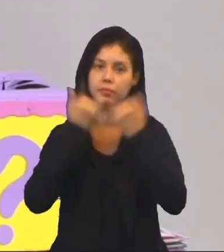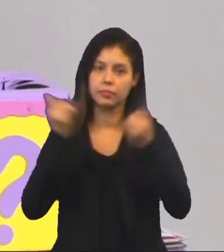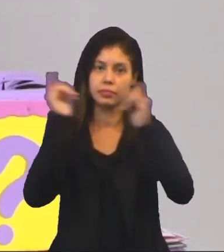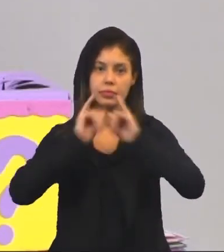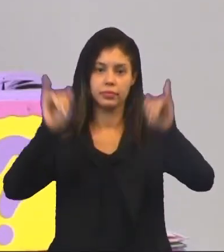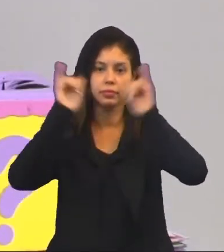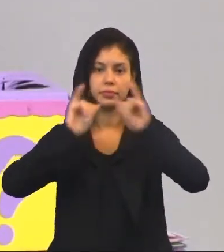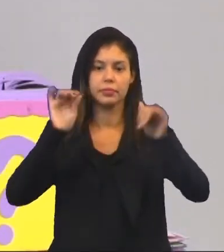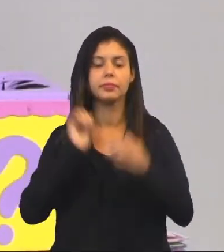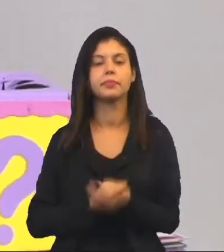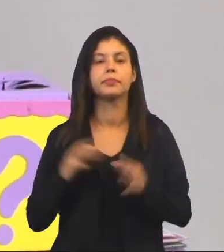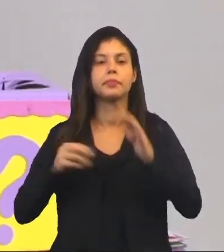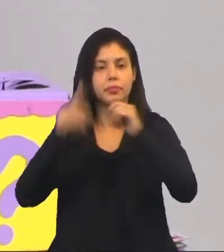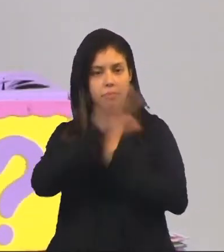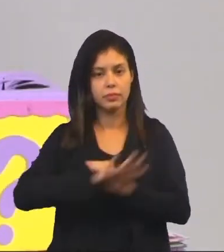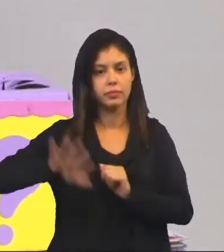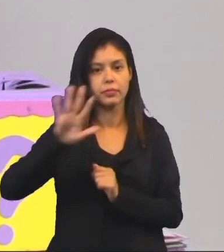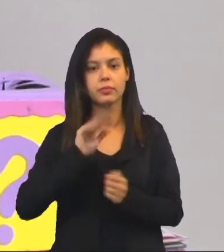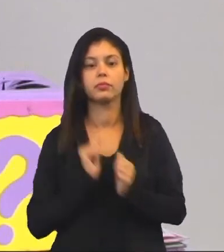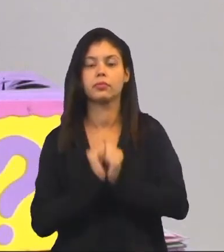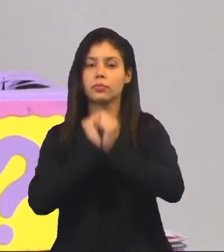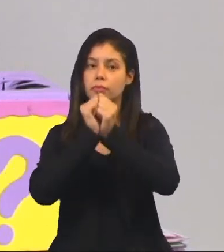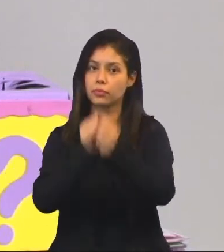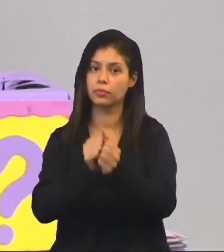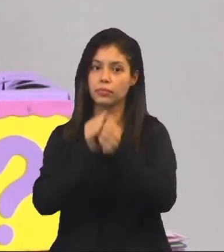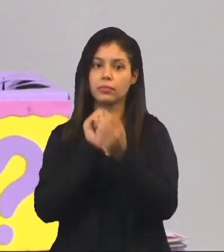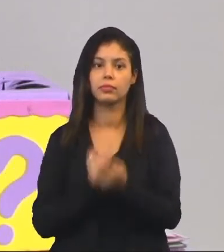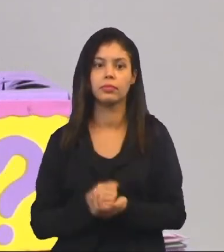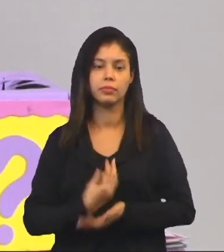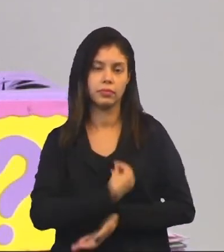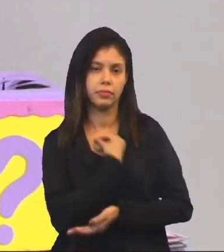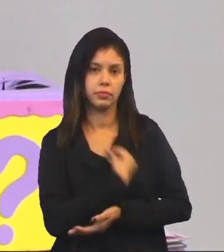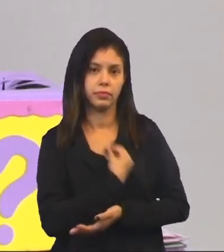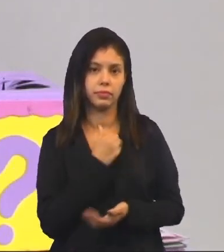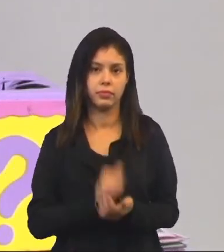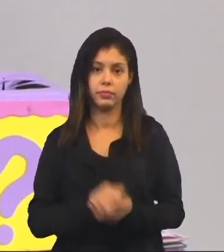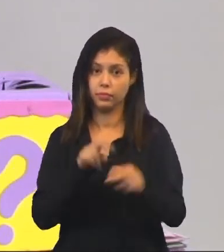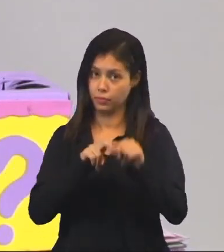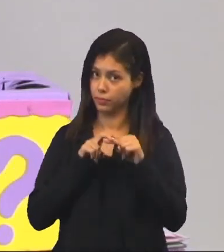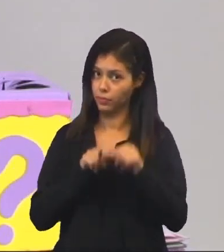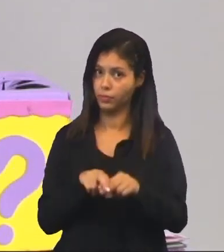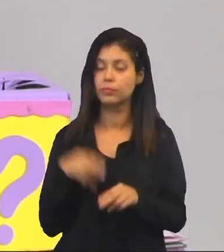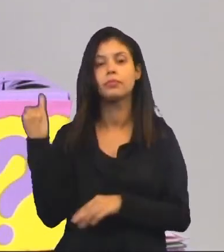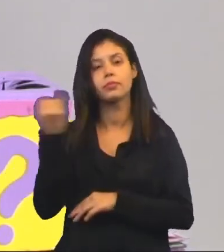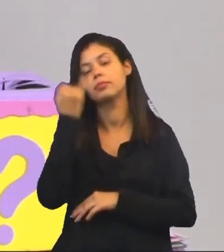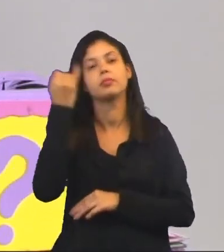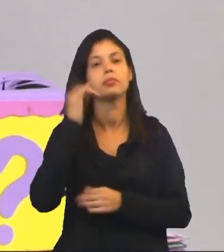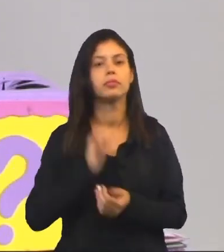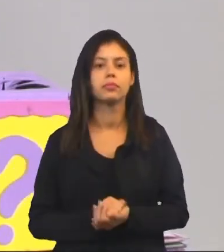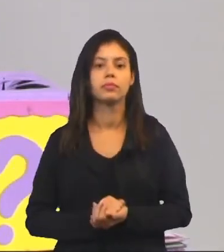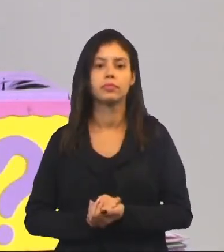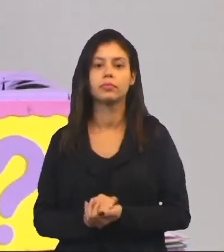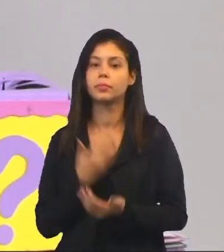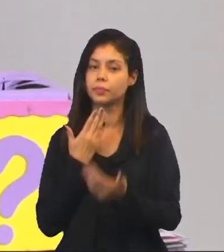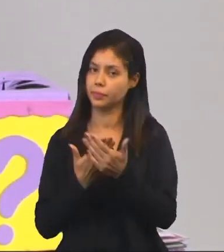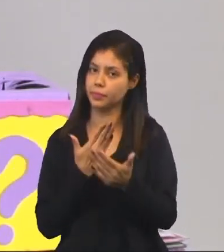propaganda, todos eles fazem parte da nossa vida. E é por isso que é importante